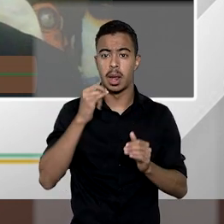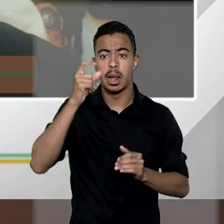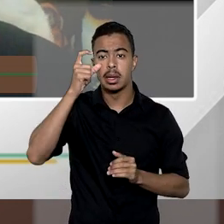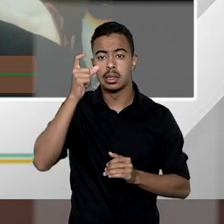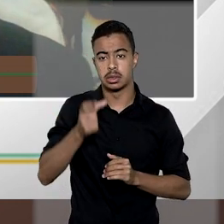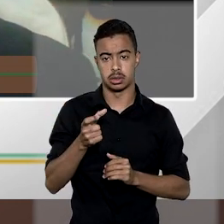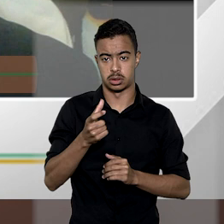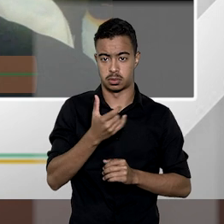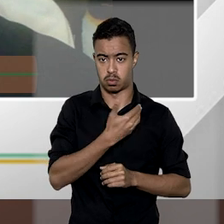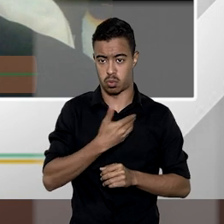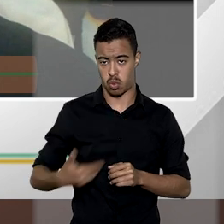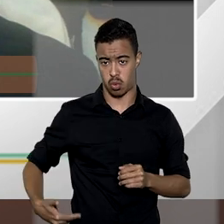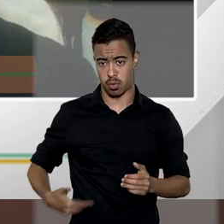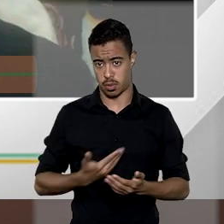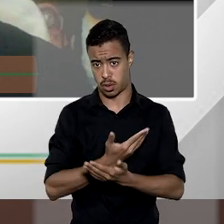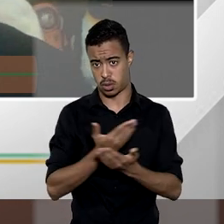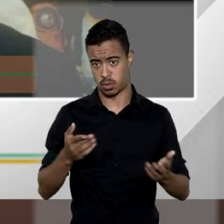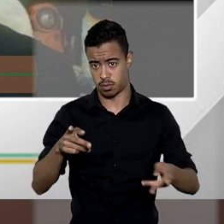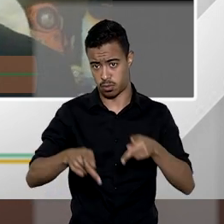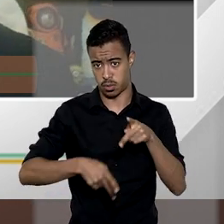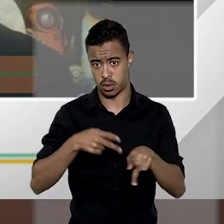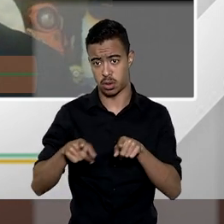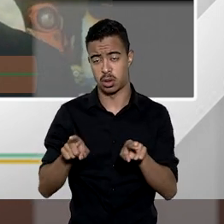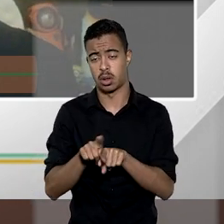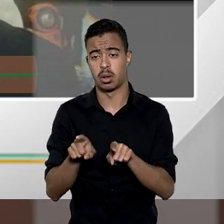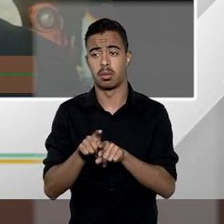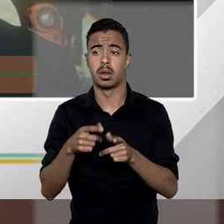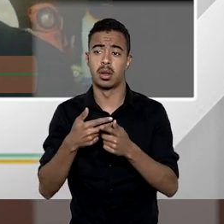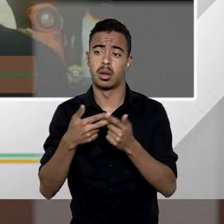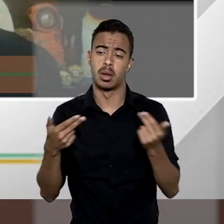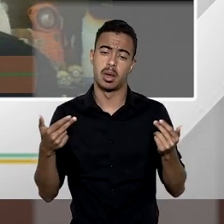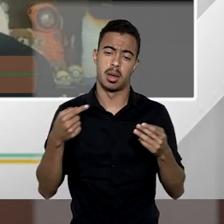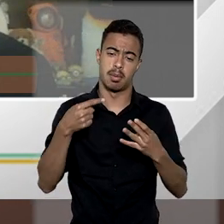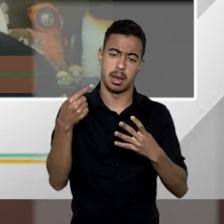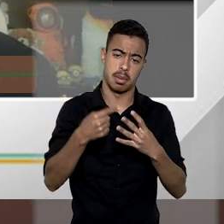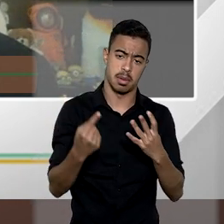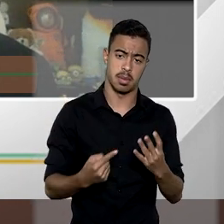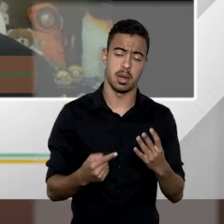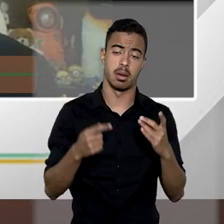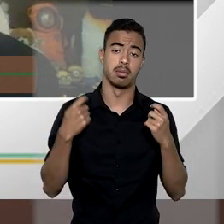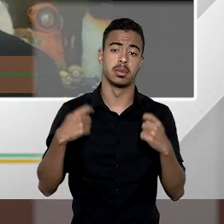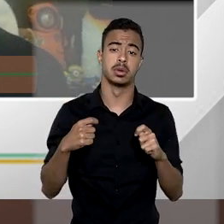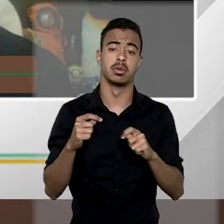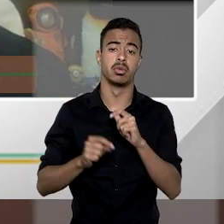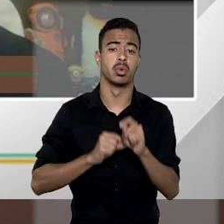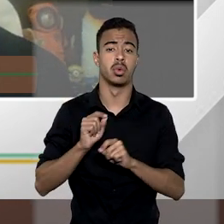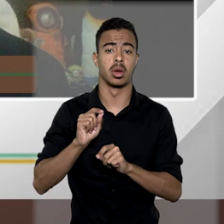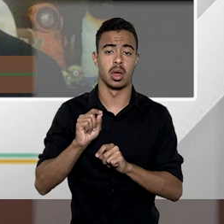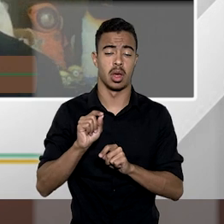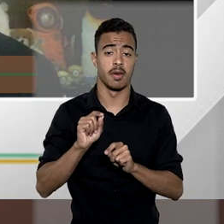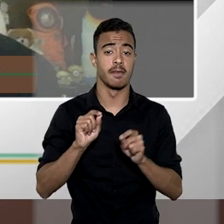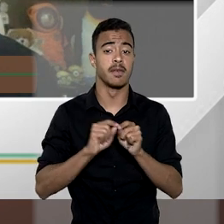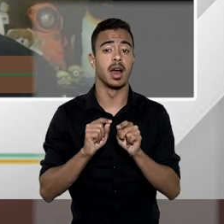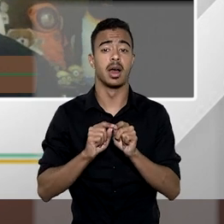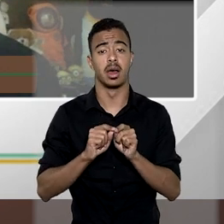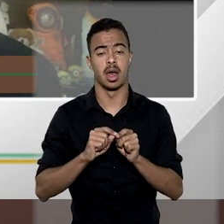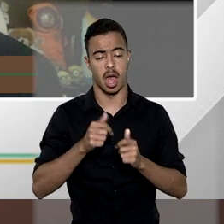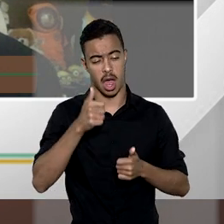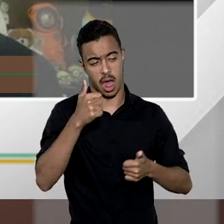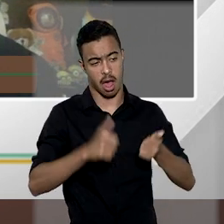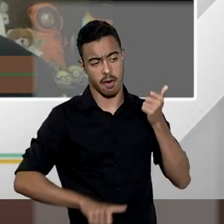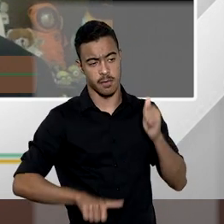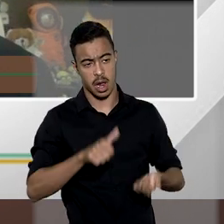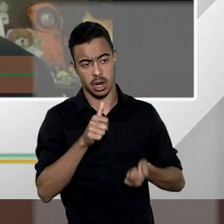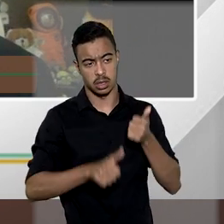público ou interesse social em circunstâncias comprovadamente assim postas é feita uma avaliação